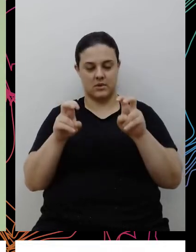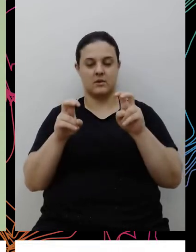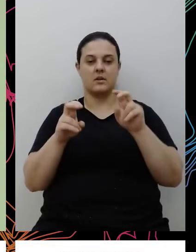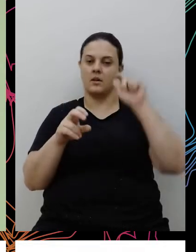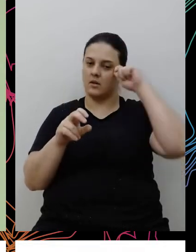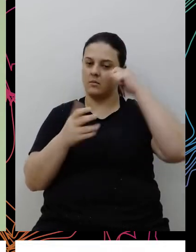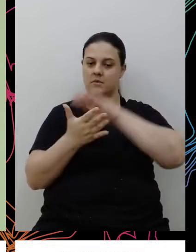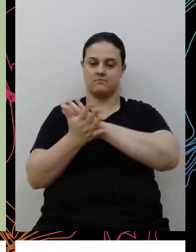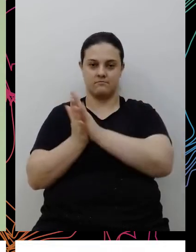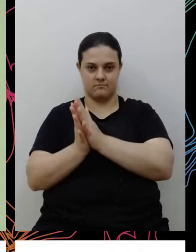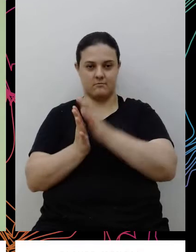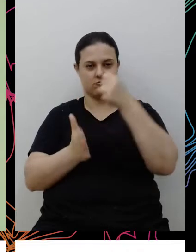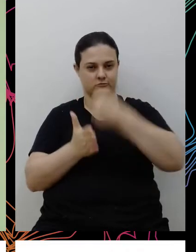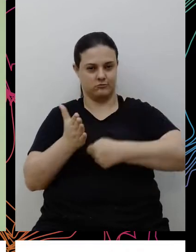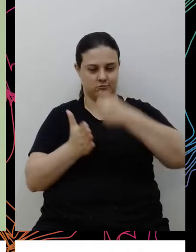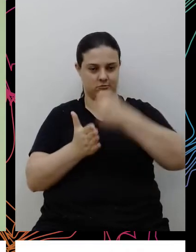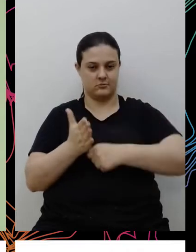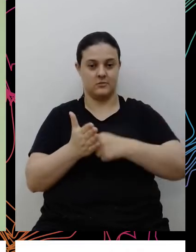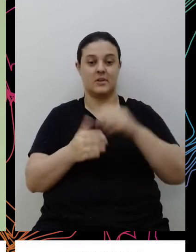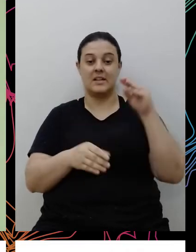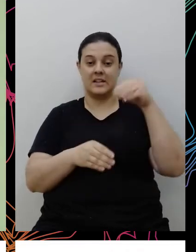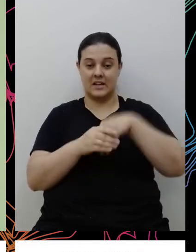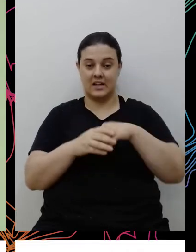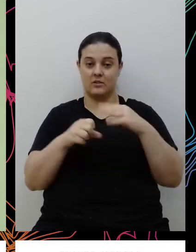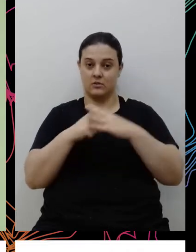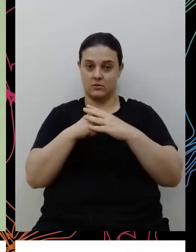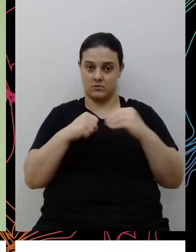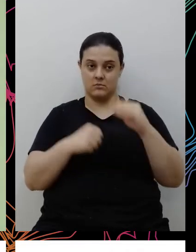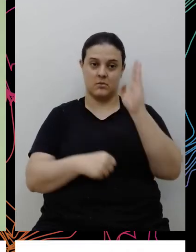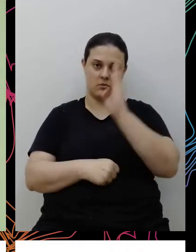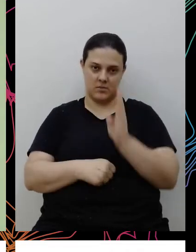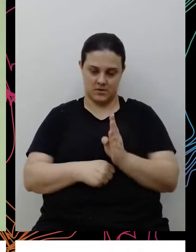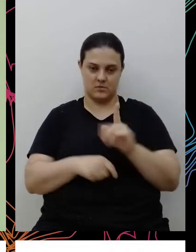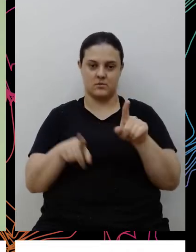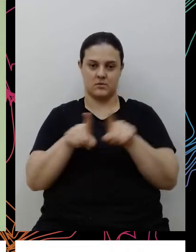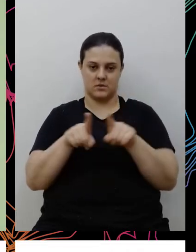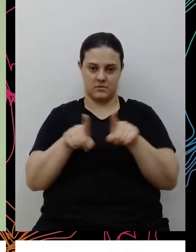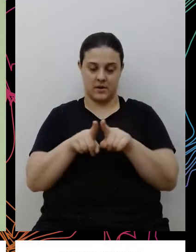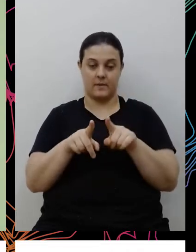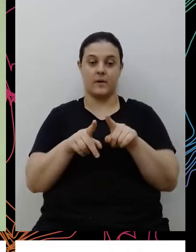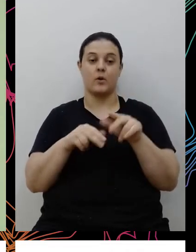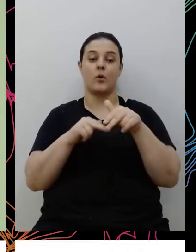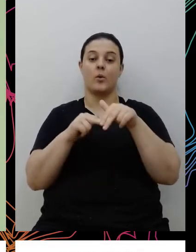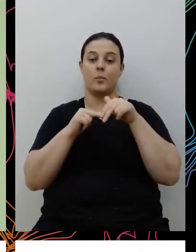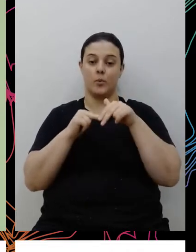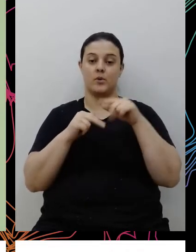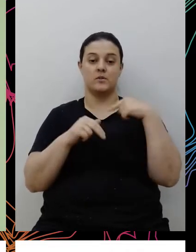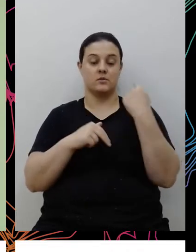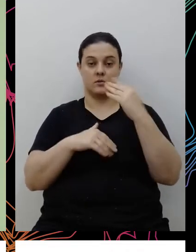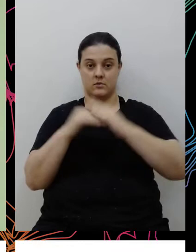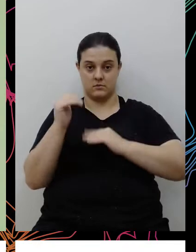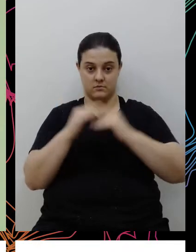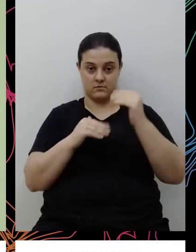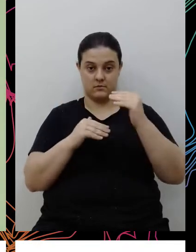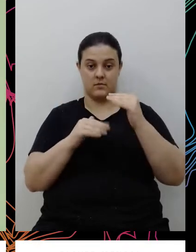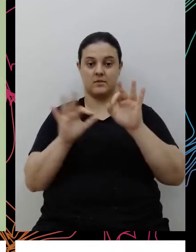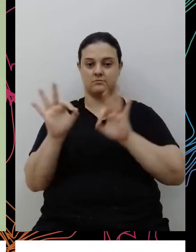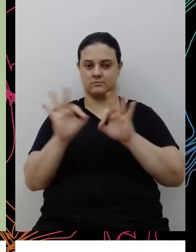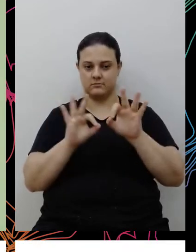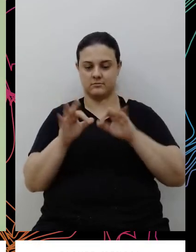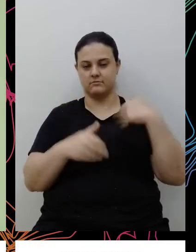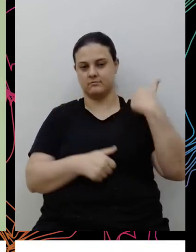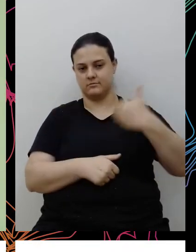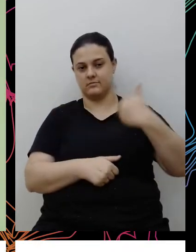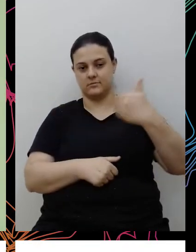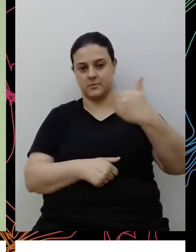ao racismo no carrefour e no Brasil, né. Então, por isso, as nossas ações que foram construídas desde então,